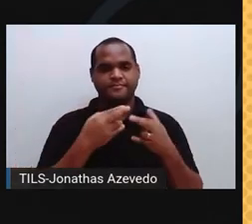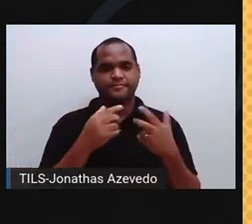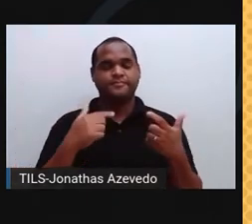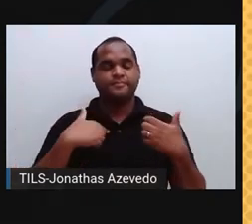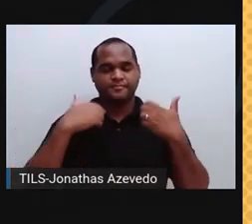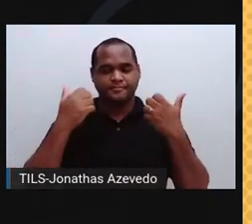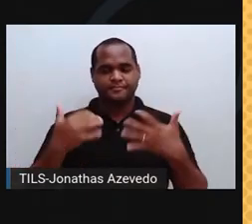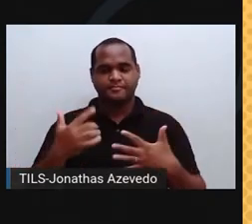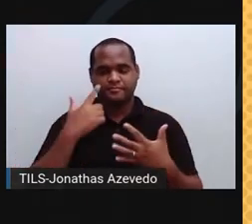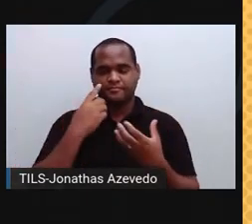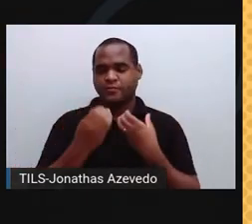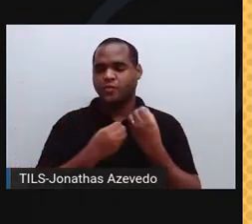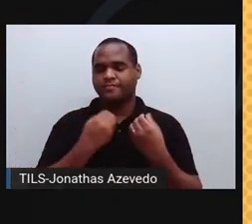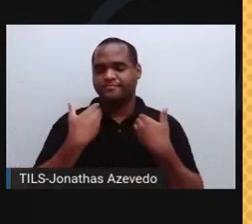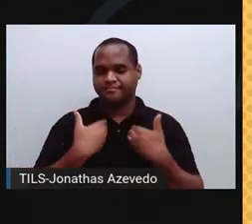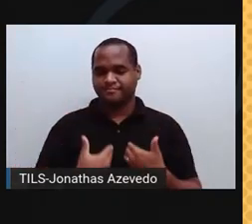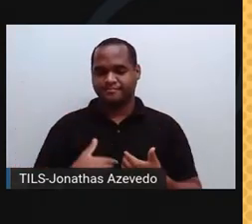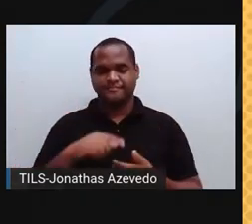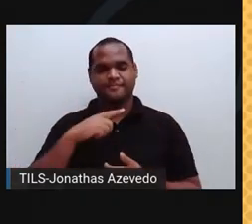estão no nosso corpo inteiro.